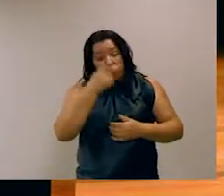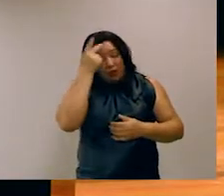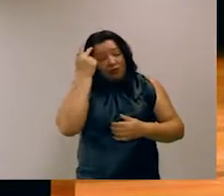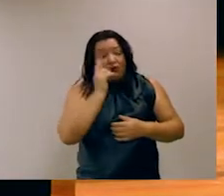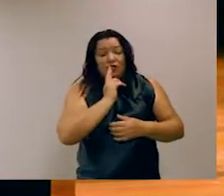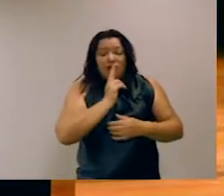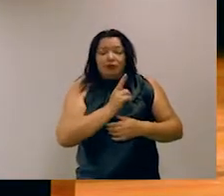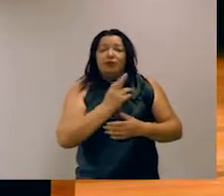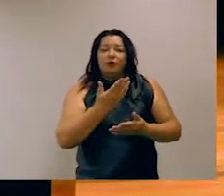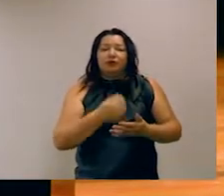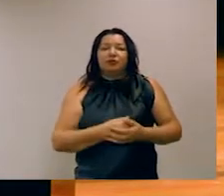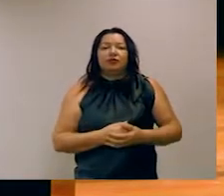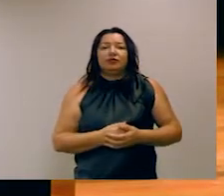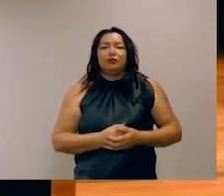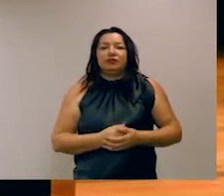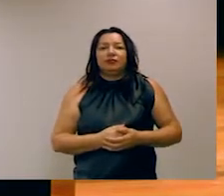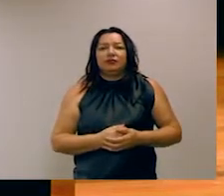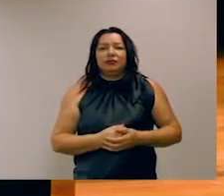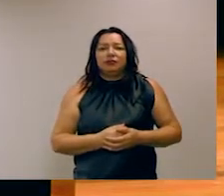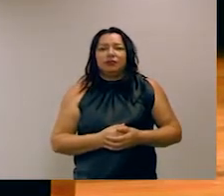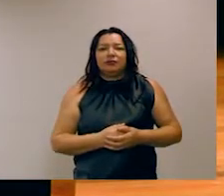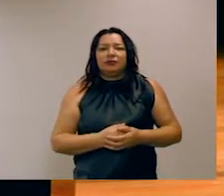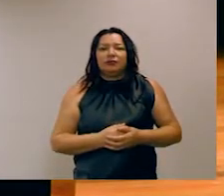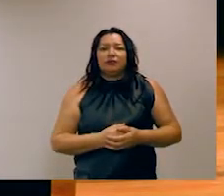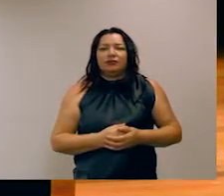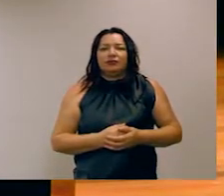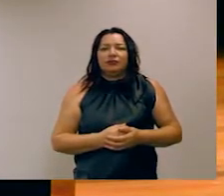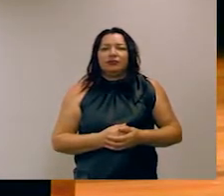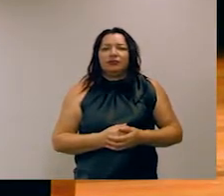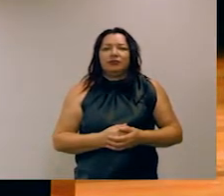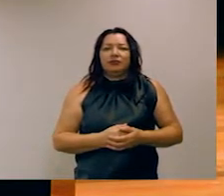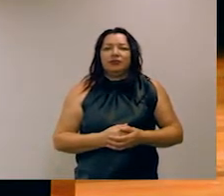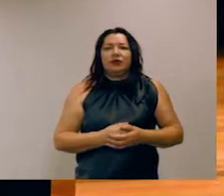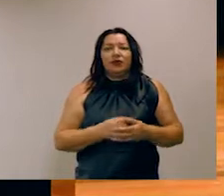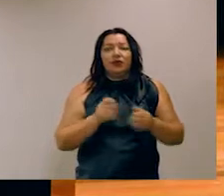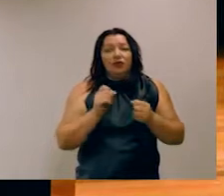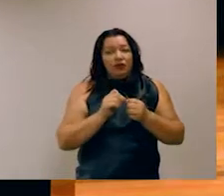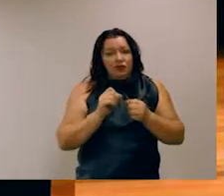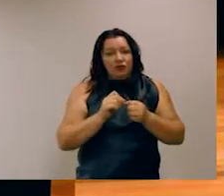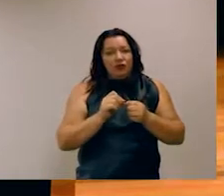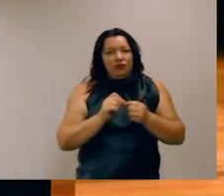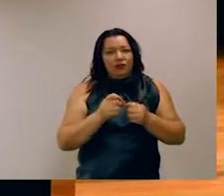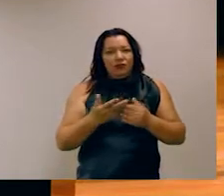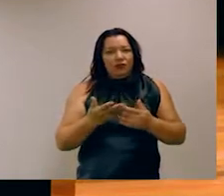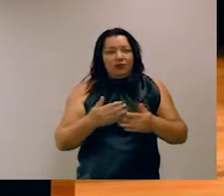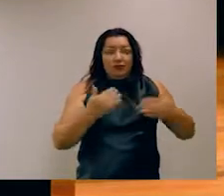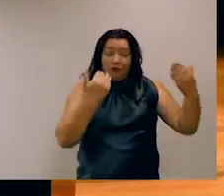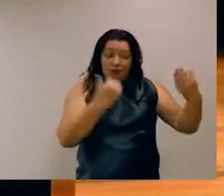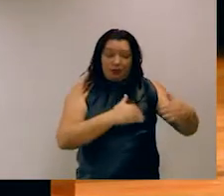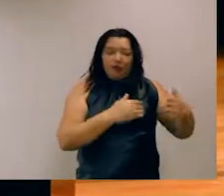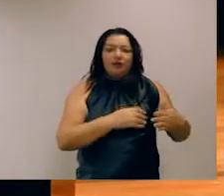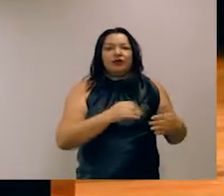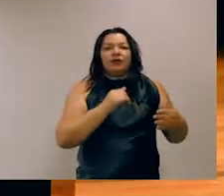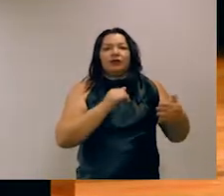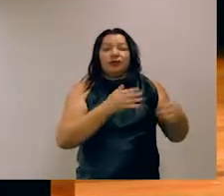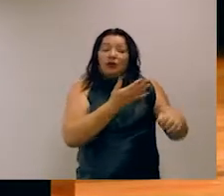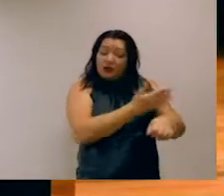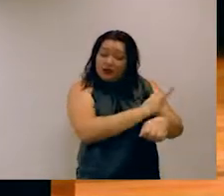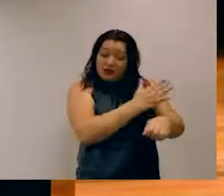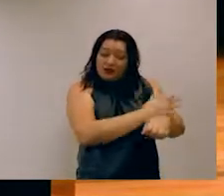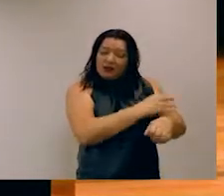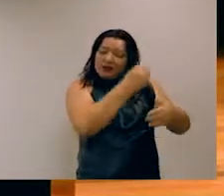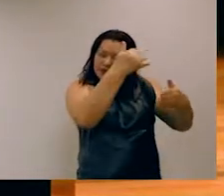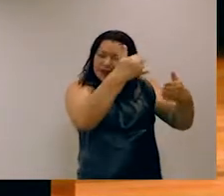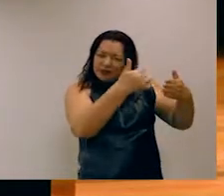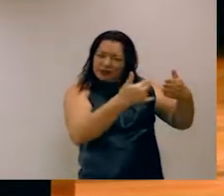texto? E aí de forma similar vou fazer citar apenas uma prova um exercício desse detalhadamente